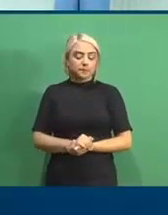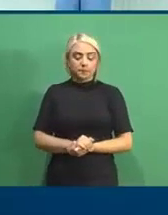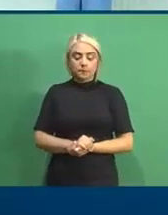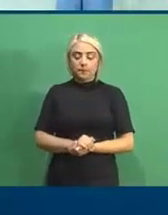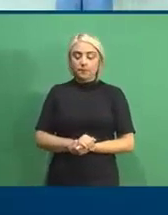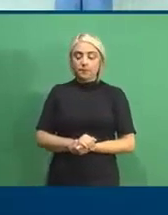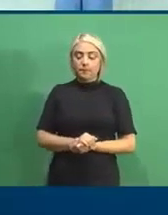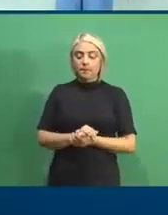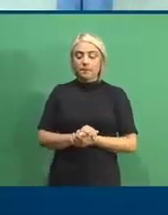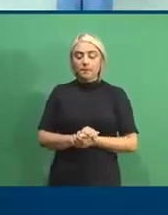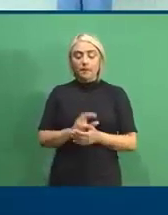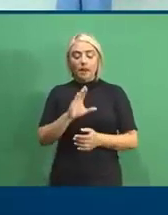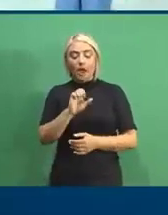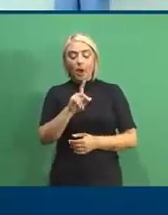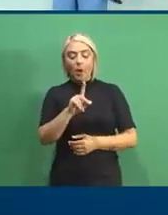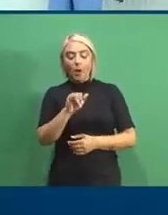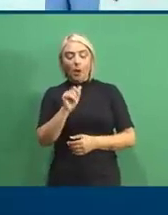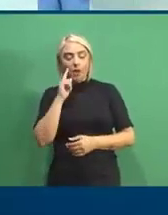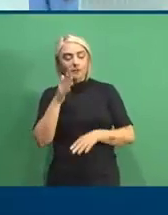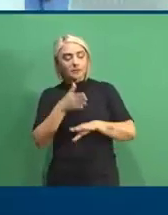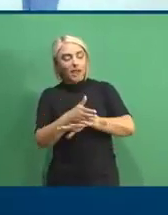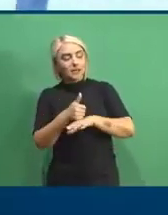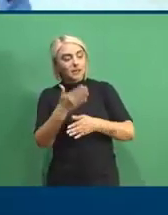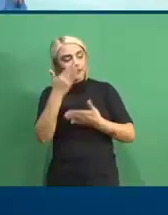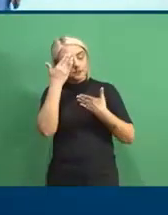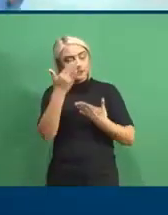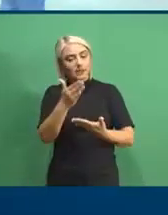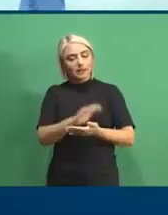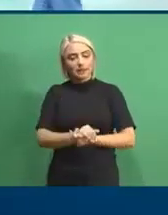Essa é a Colônus. Acesse. Obrigada.